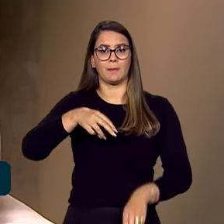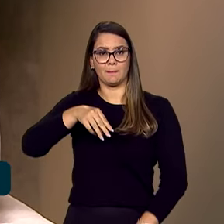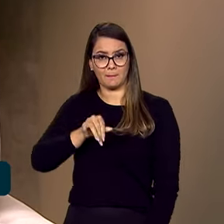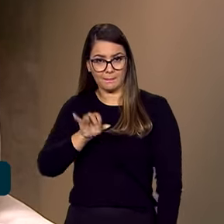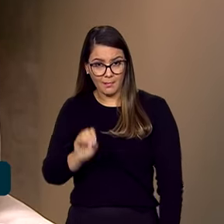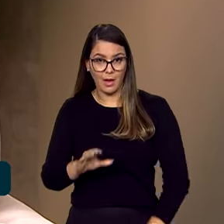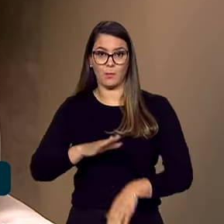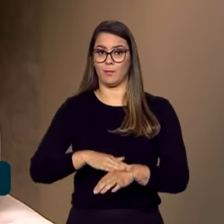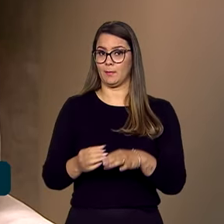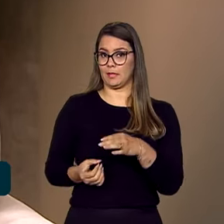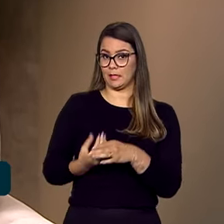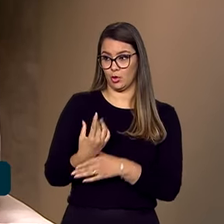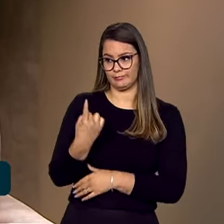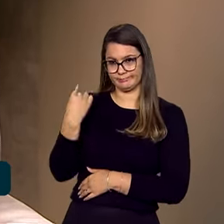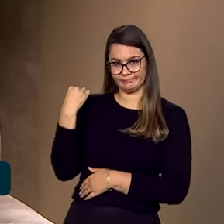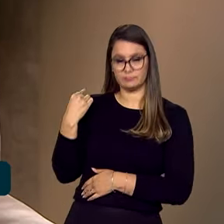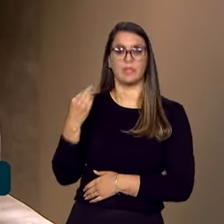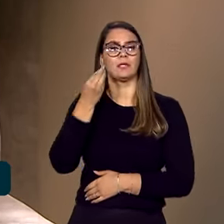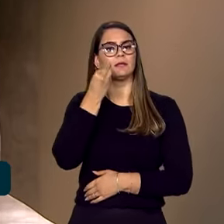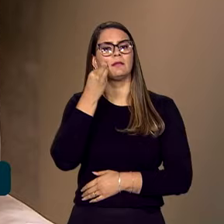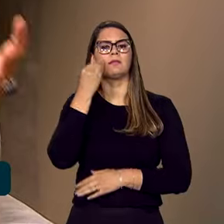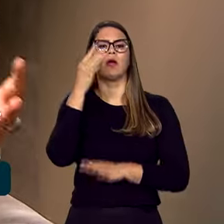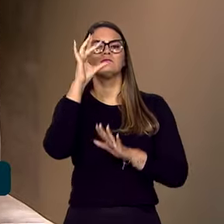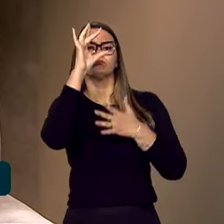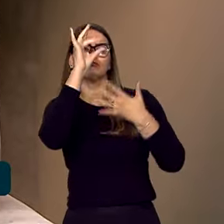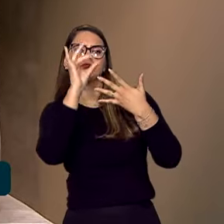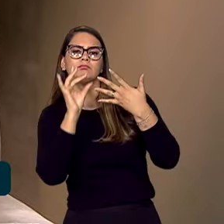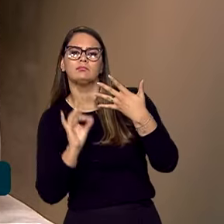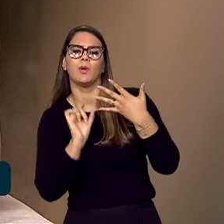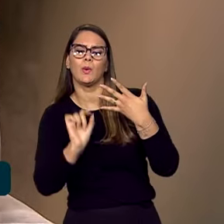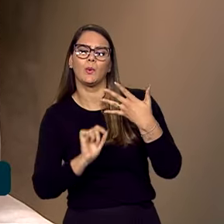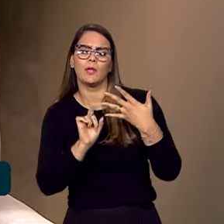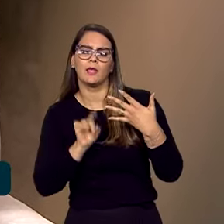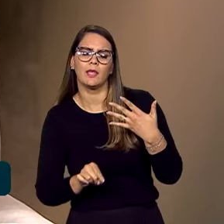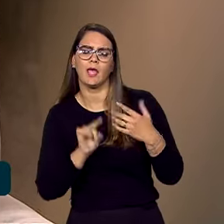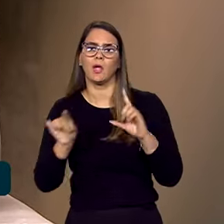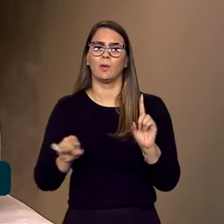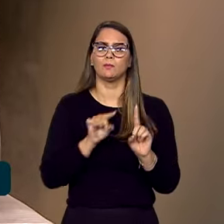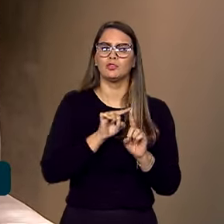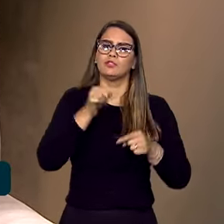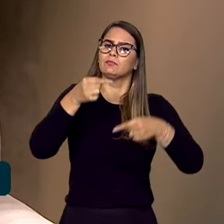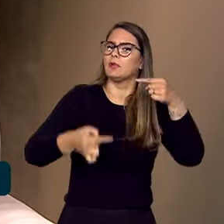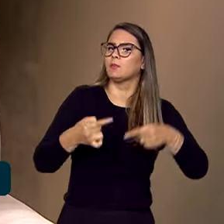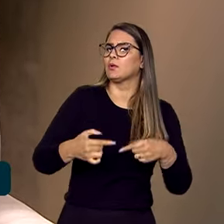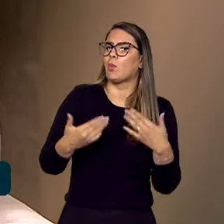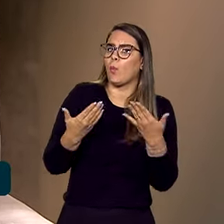quando foi instalado, para tentar definir exatamente o que é o objetivo dessa política, quais são